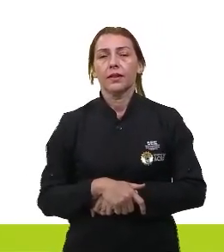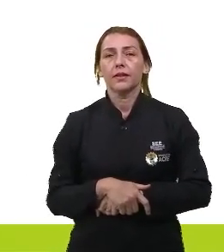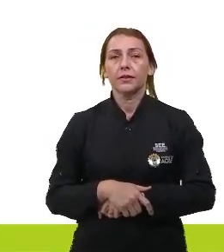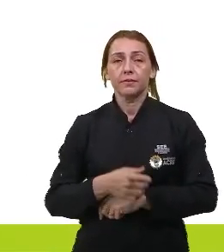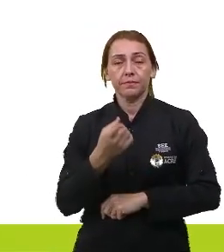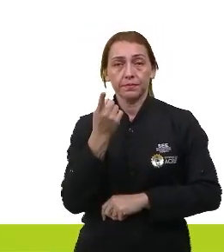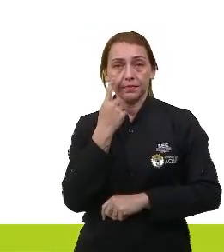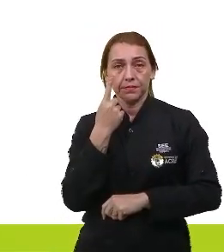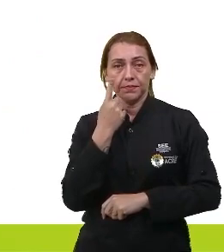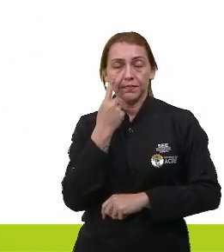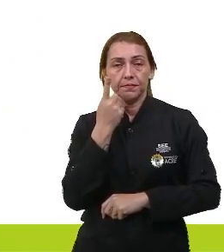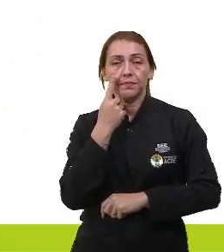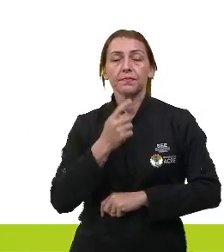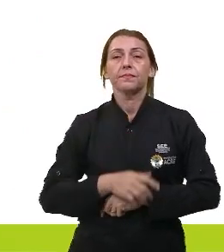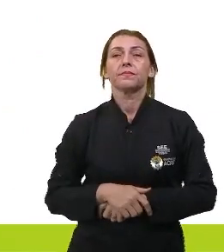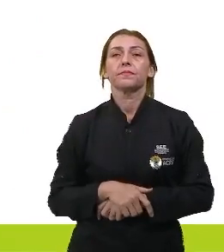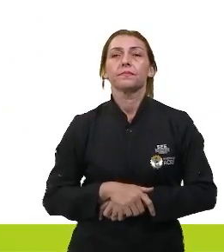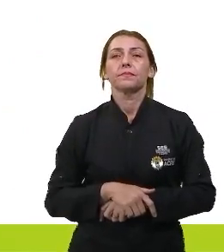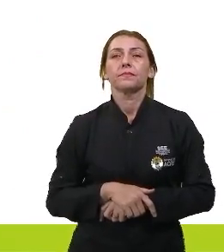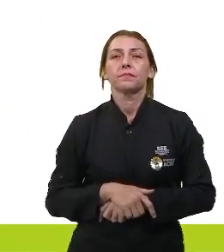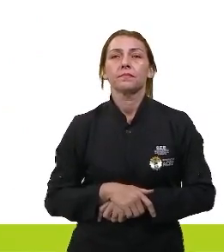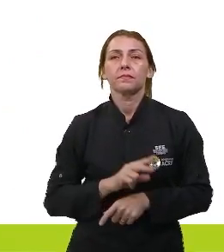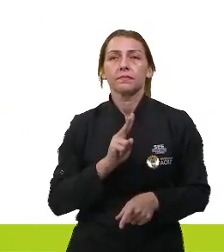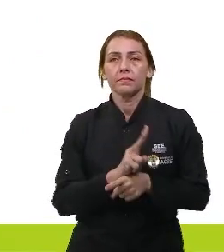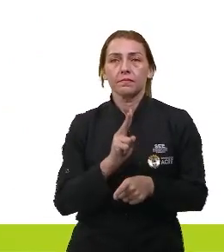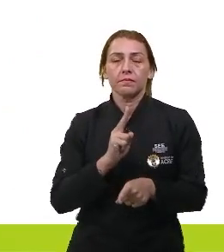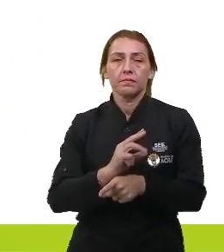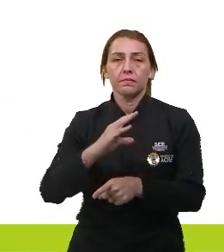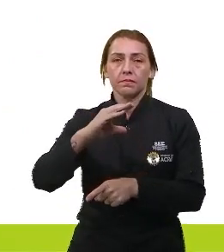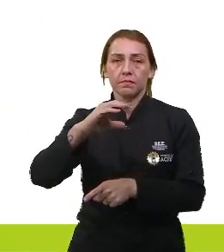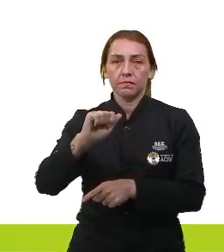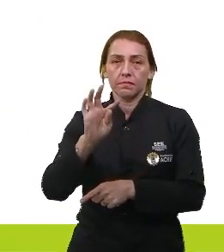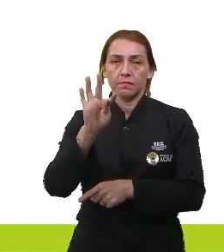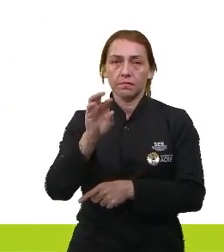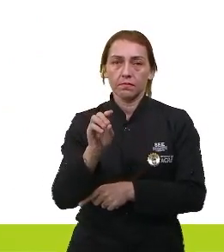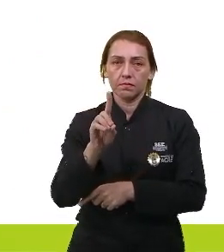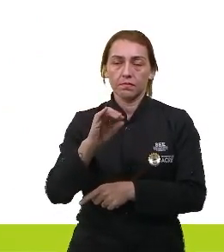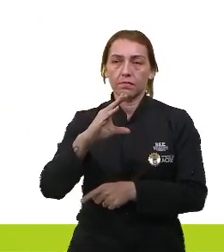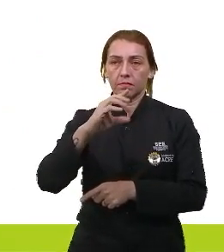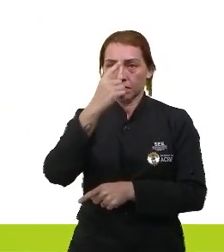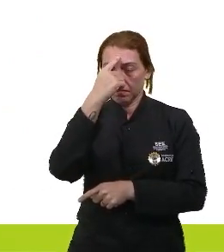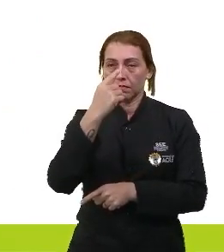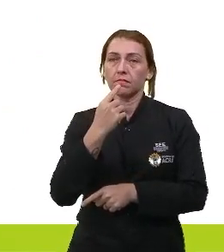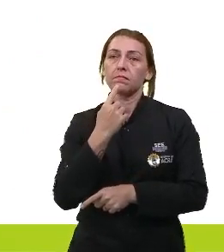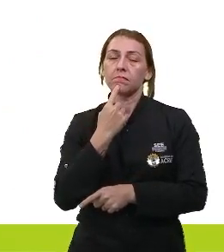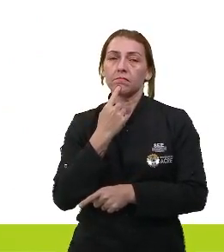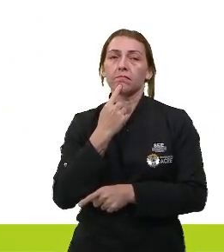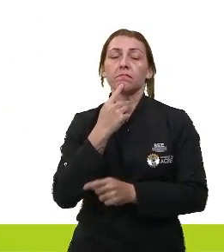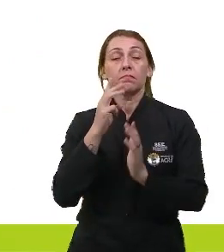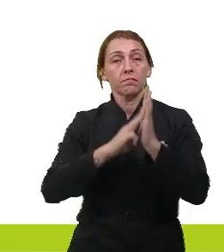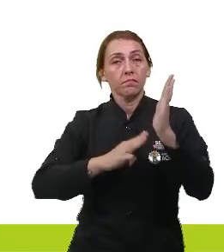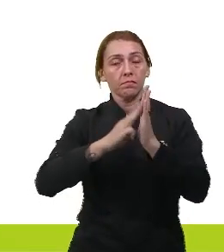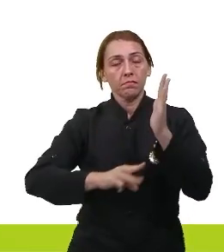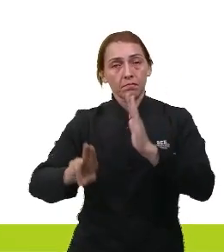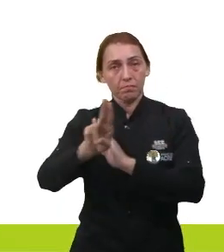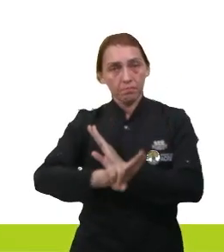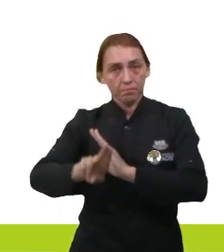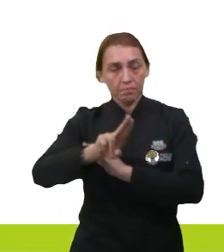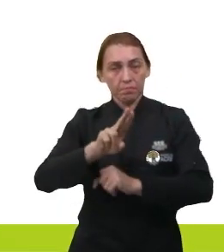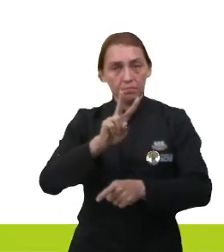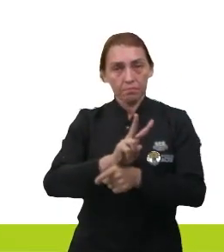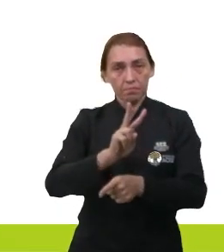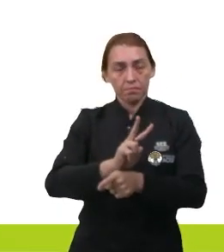A próxima questão diz o seguinte. A proteção catódica ilustrada na figura é um dos métodos utilizados para